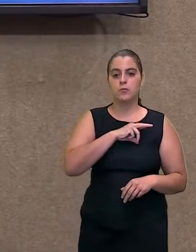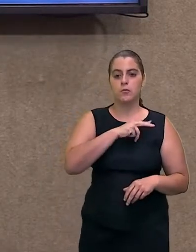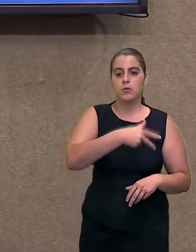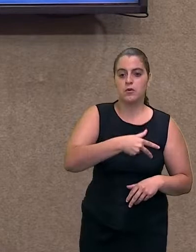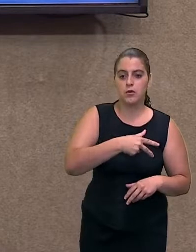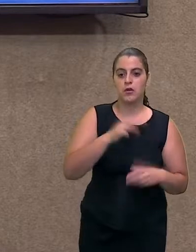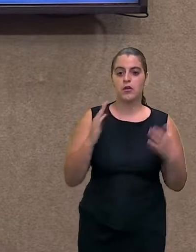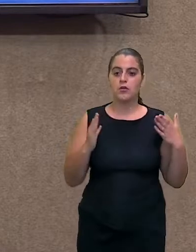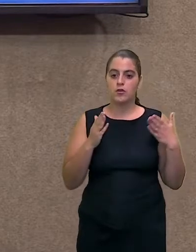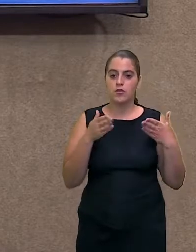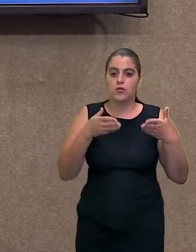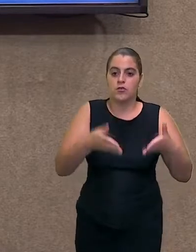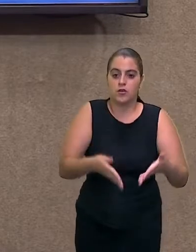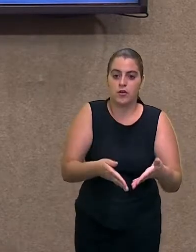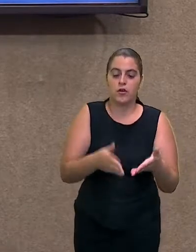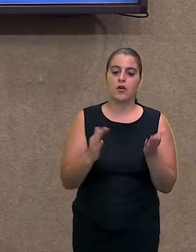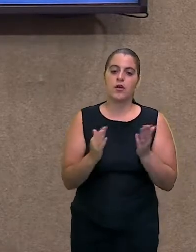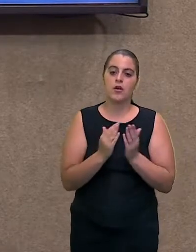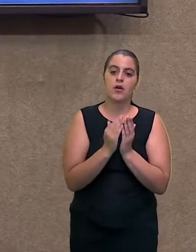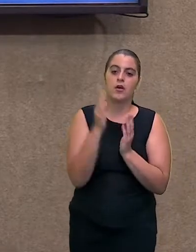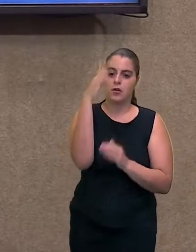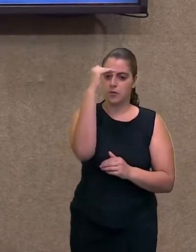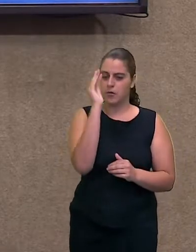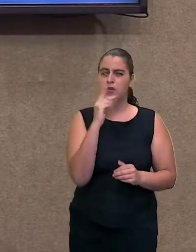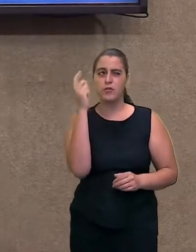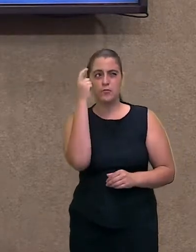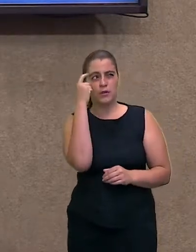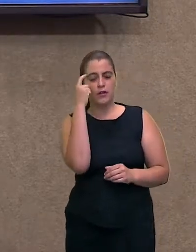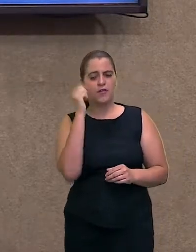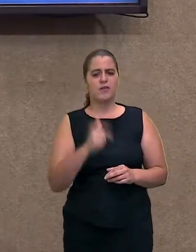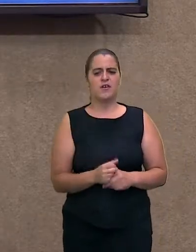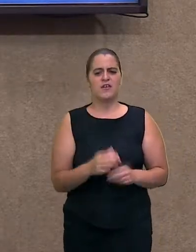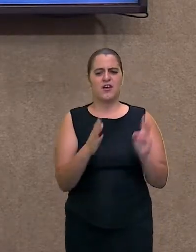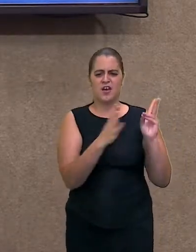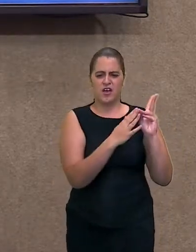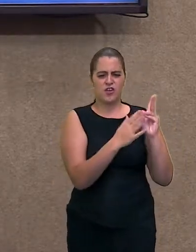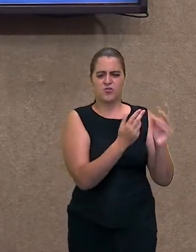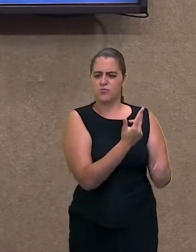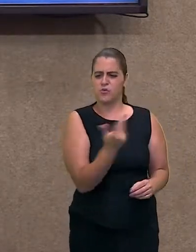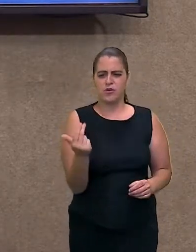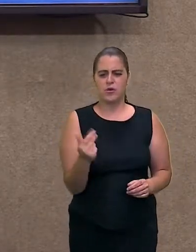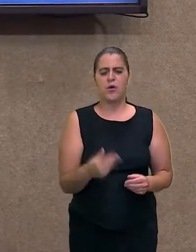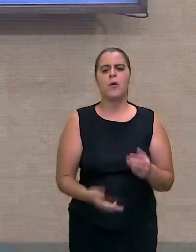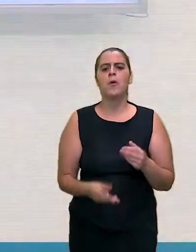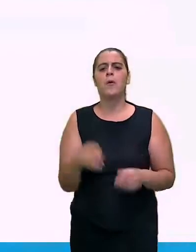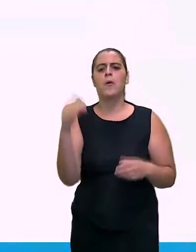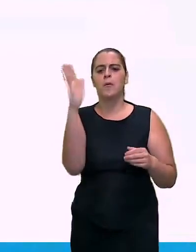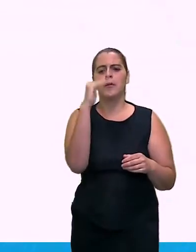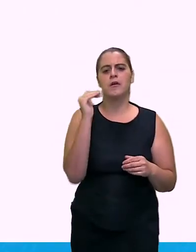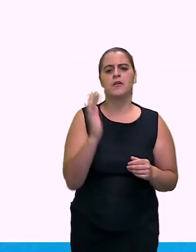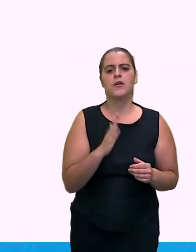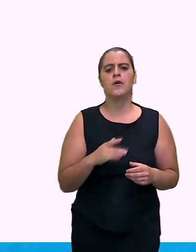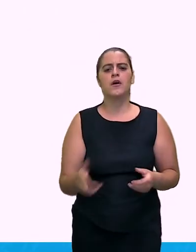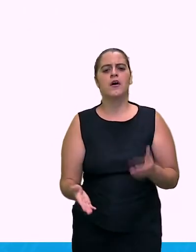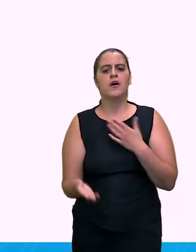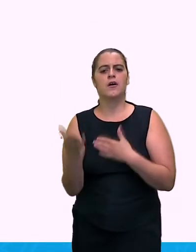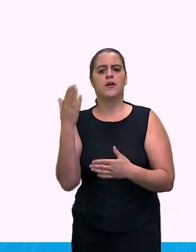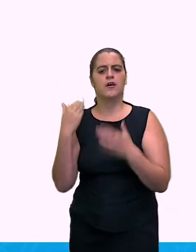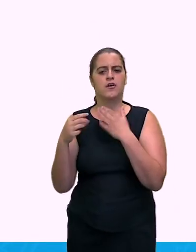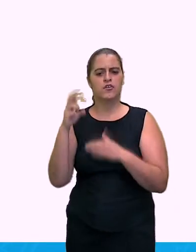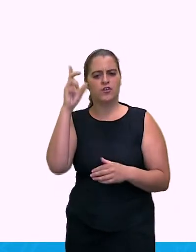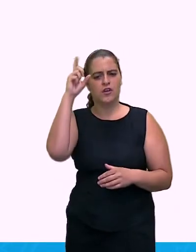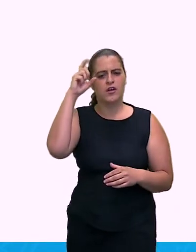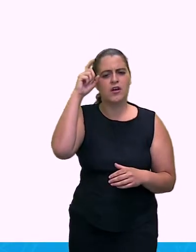chegaram aqui, eles acharam que era tudo igual. O Brasil antes de Cabral. Pindorama.